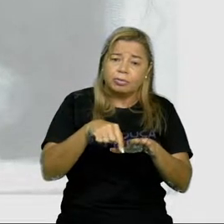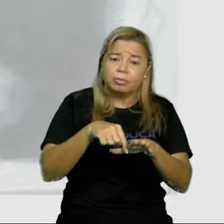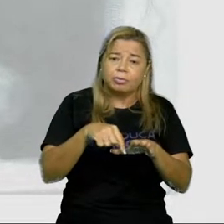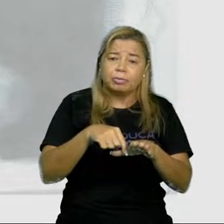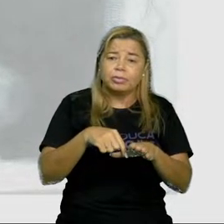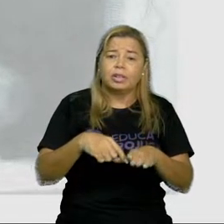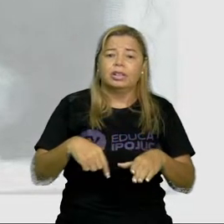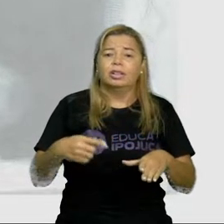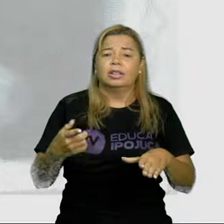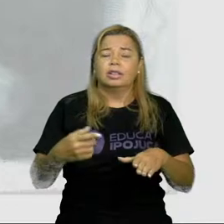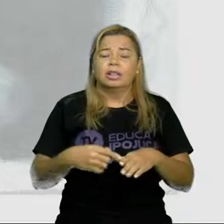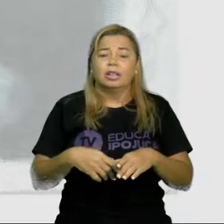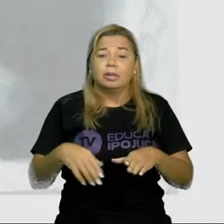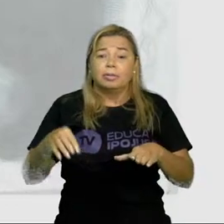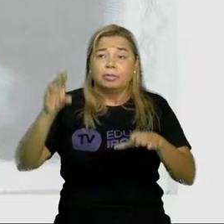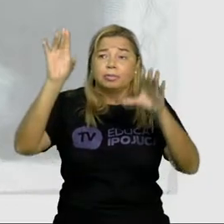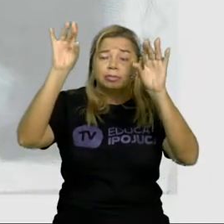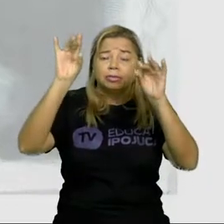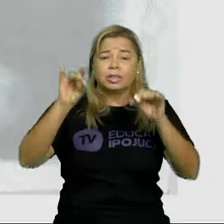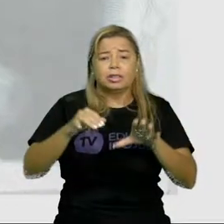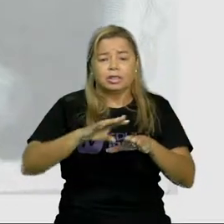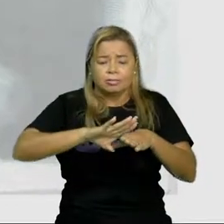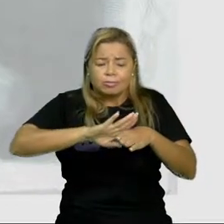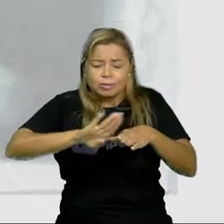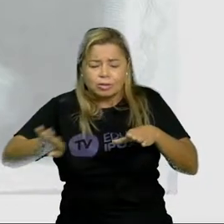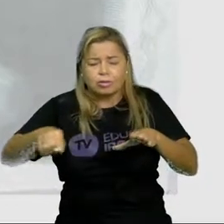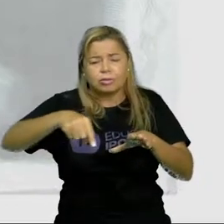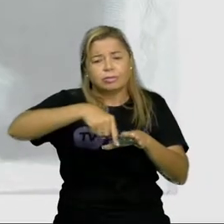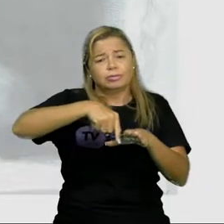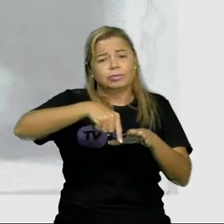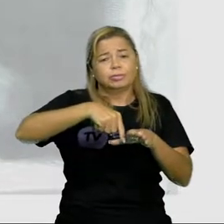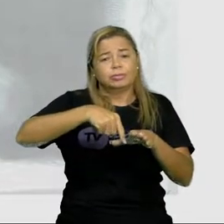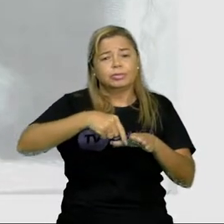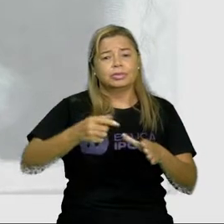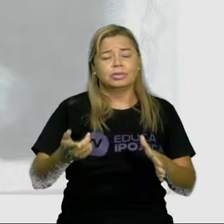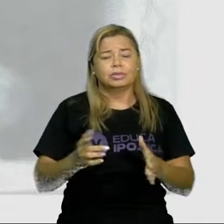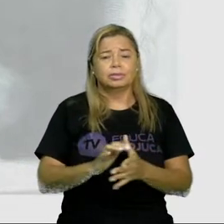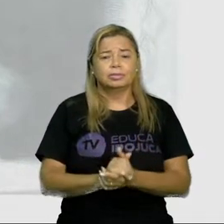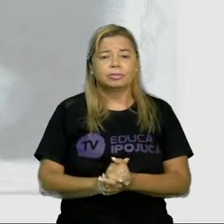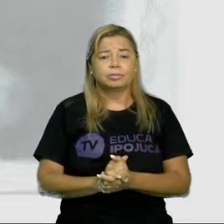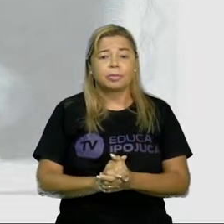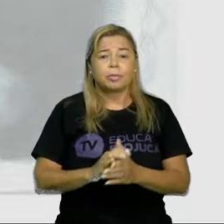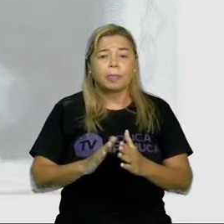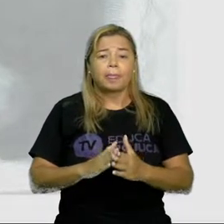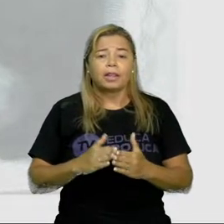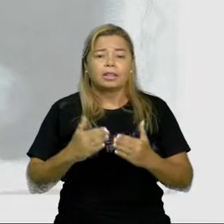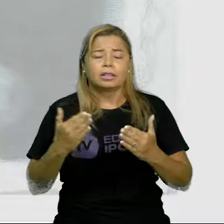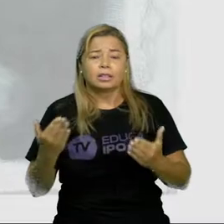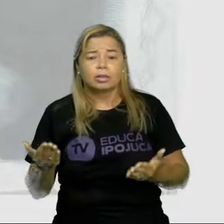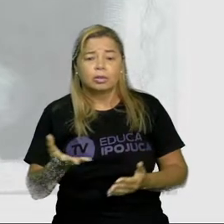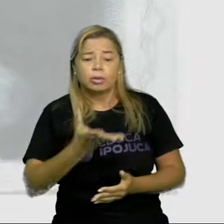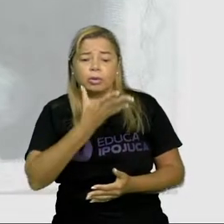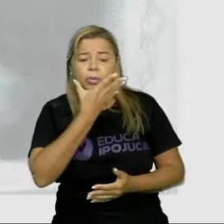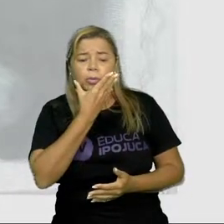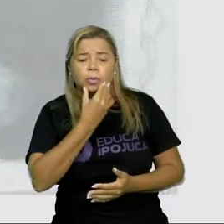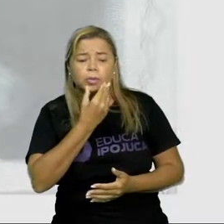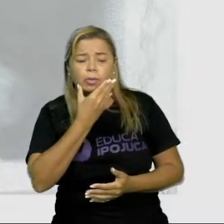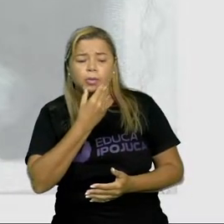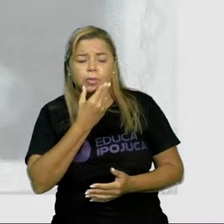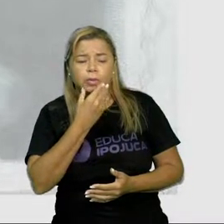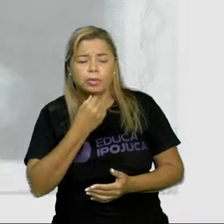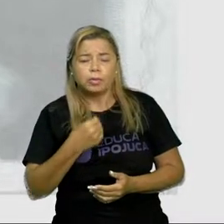derrete a neve desprende o meu pezinho e o homem, sempre preocupado com seu